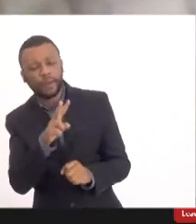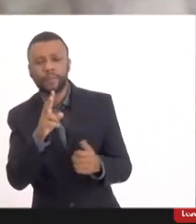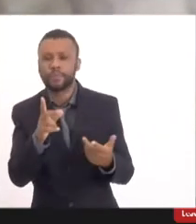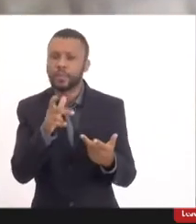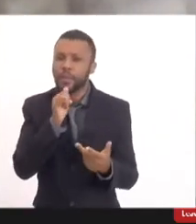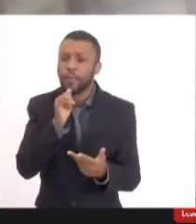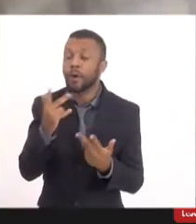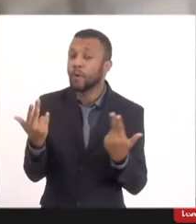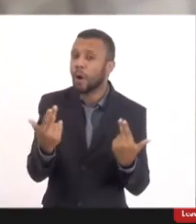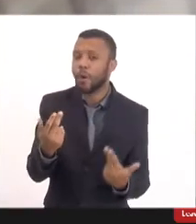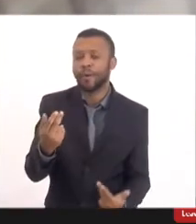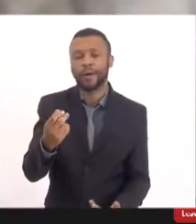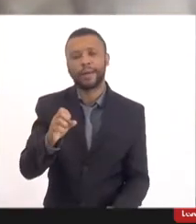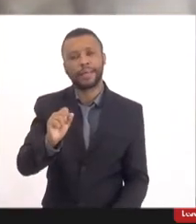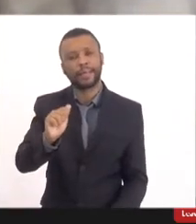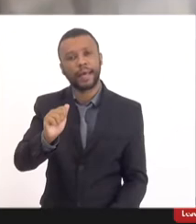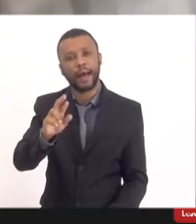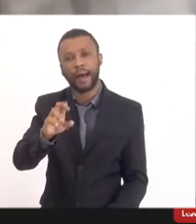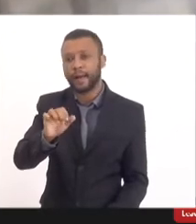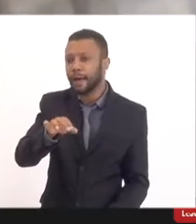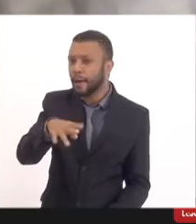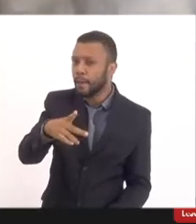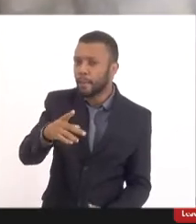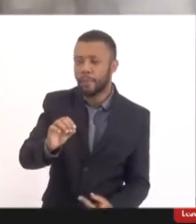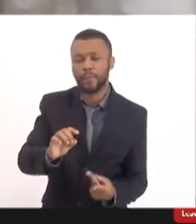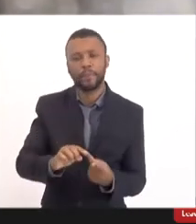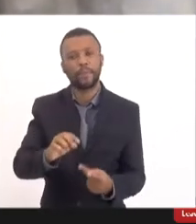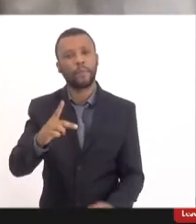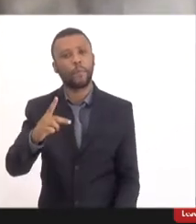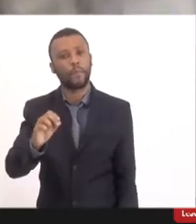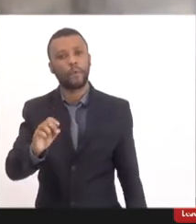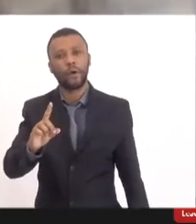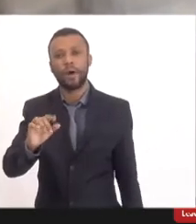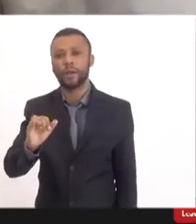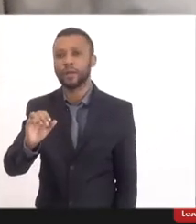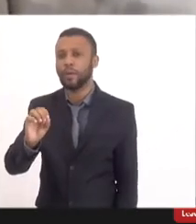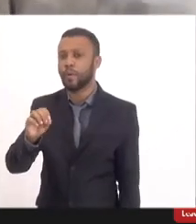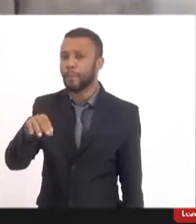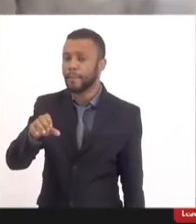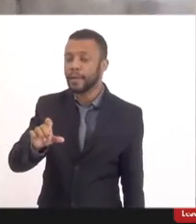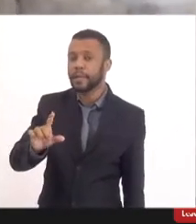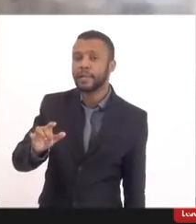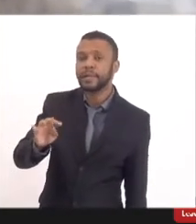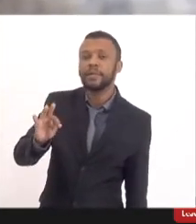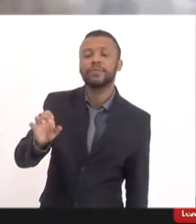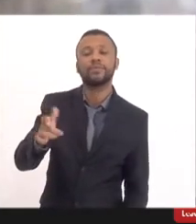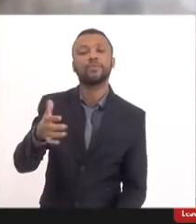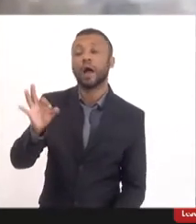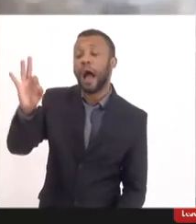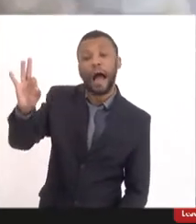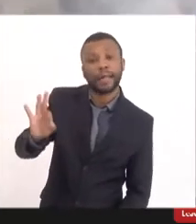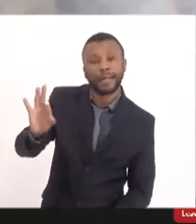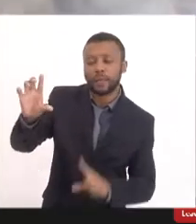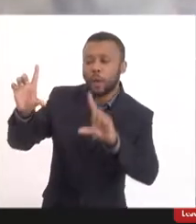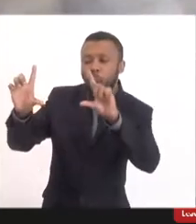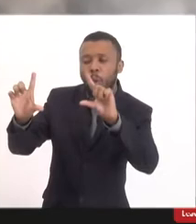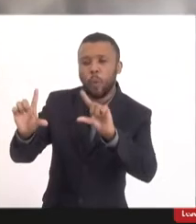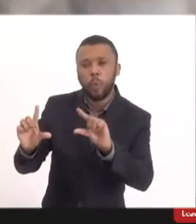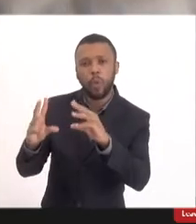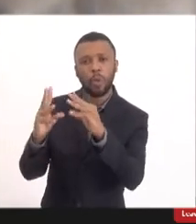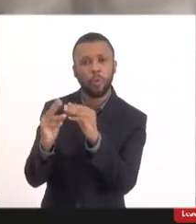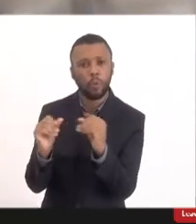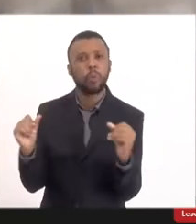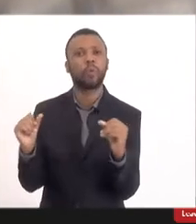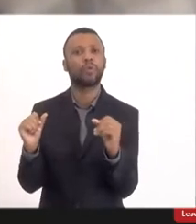como sarampo, a gente já teve livre do sarampo, exatamente quando se caiu a busca, cobertura